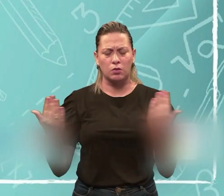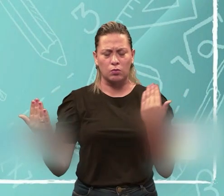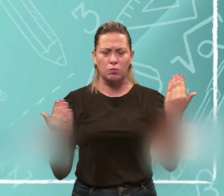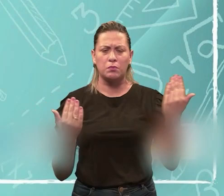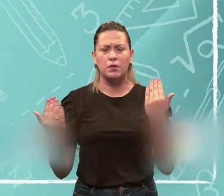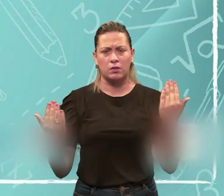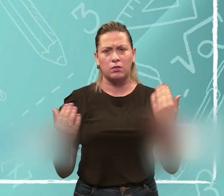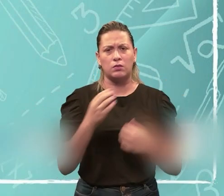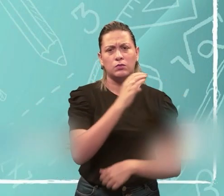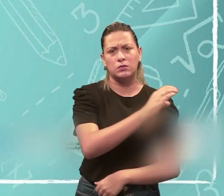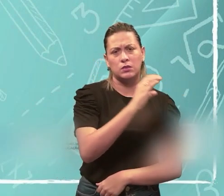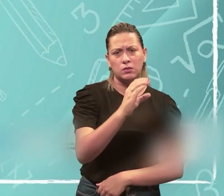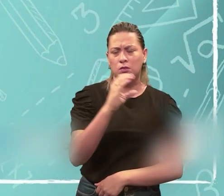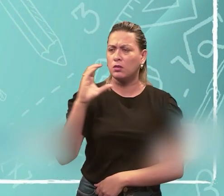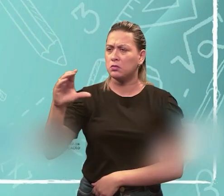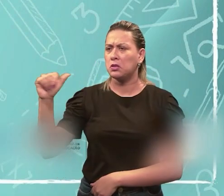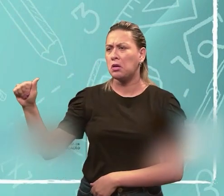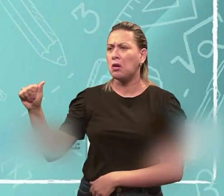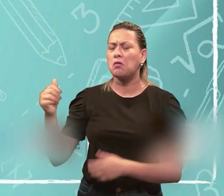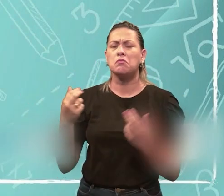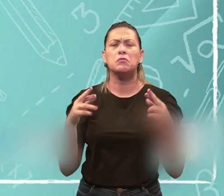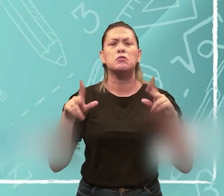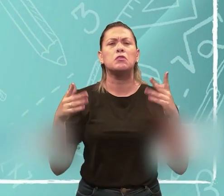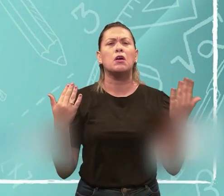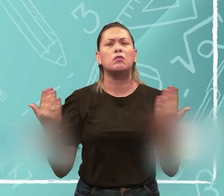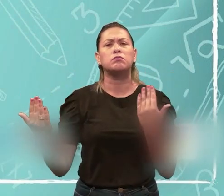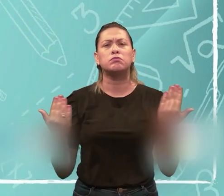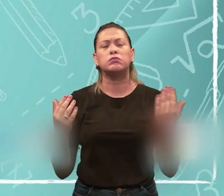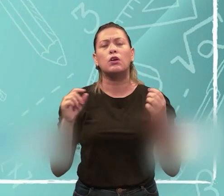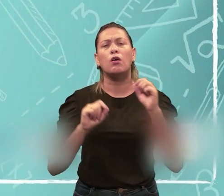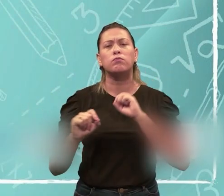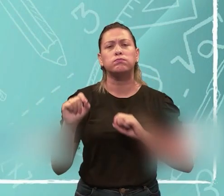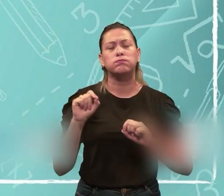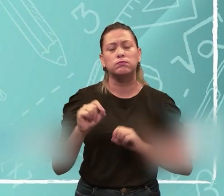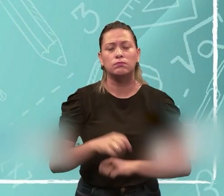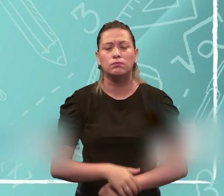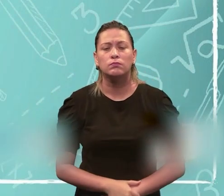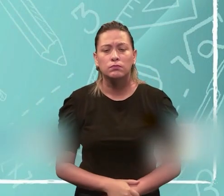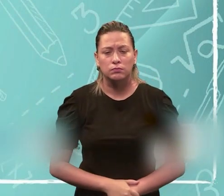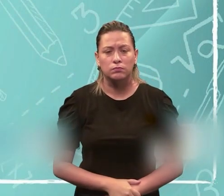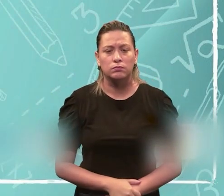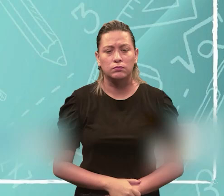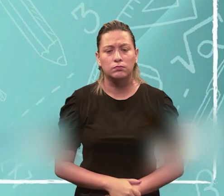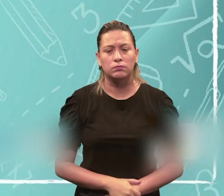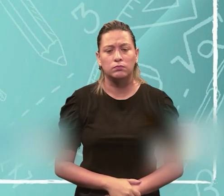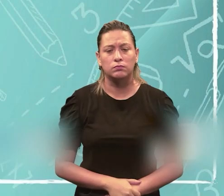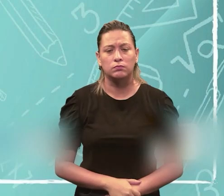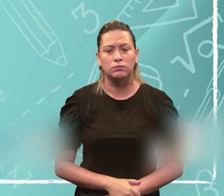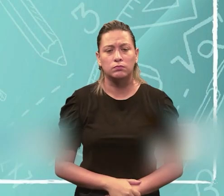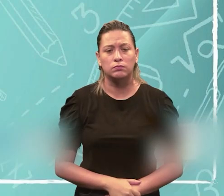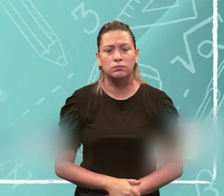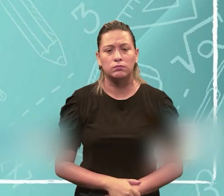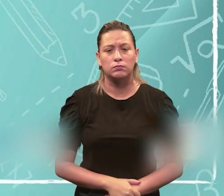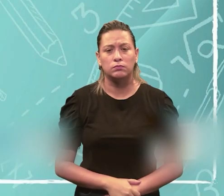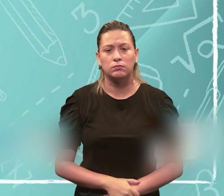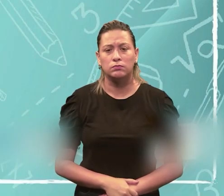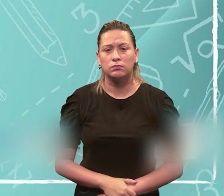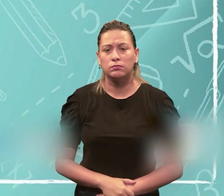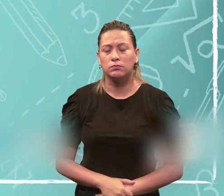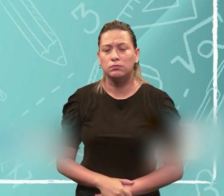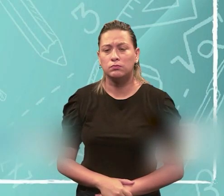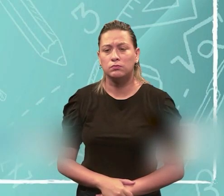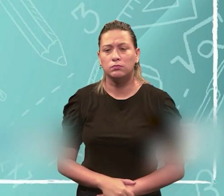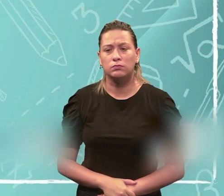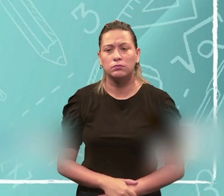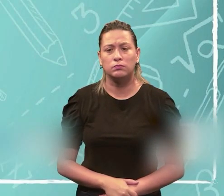corrente contínua e a corrente alternada. Então, a diferença básica entre as correntes elétricas continua, contínua e